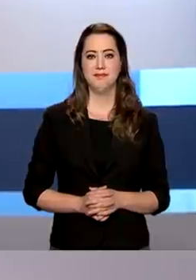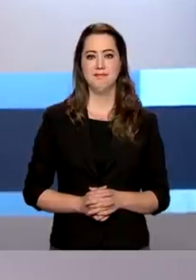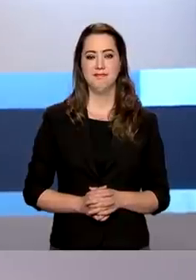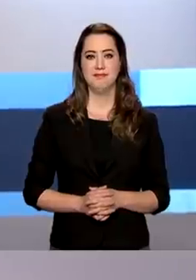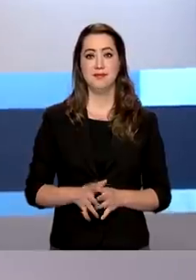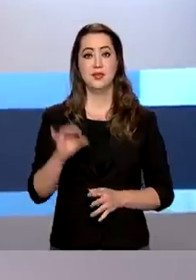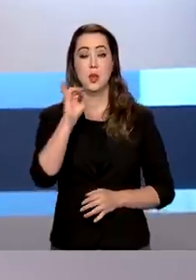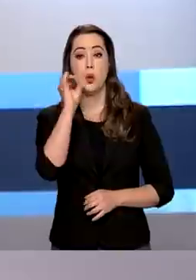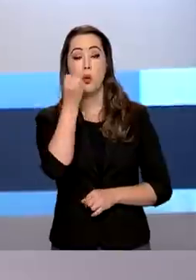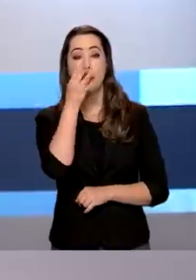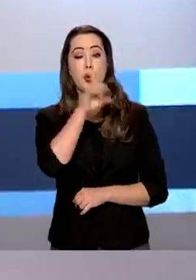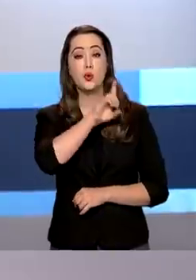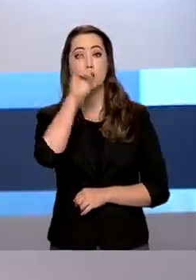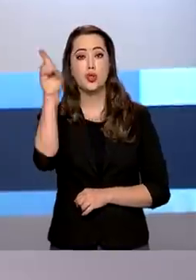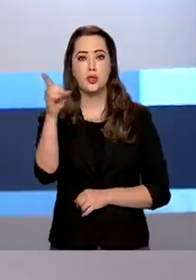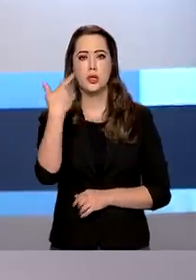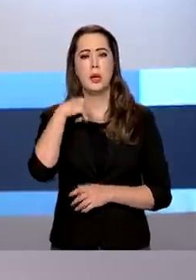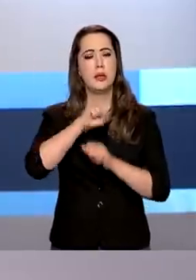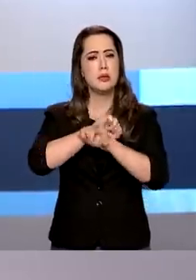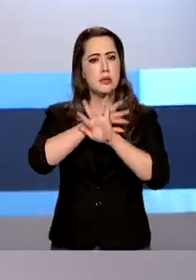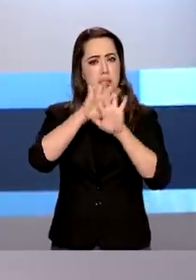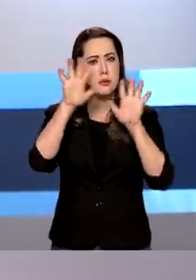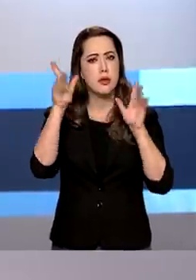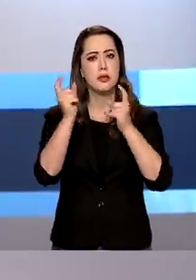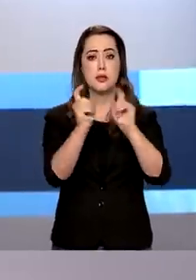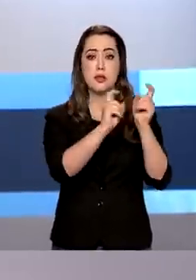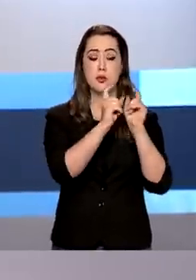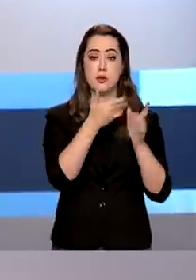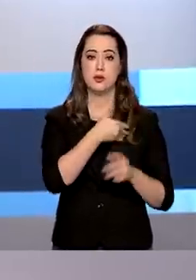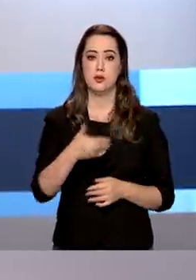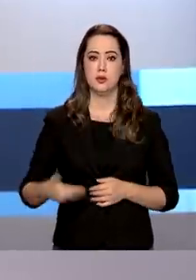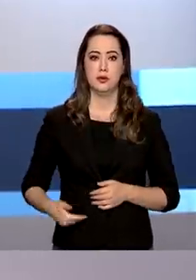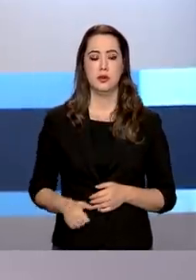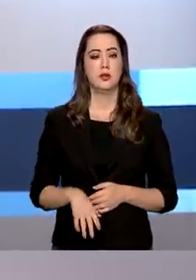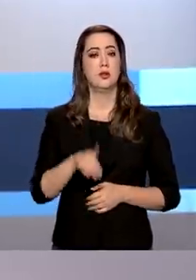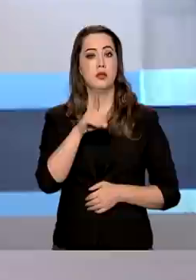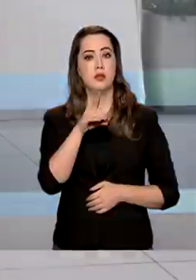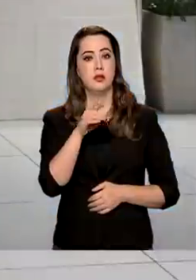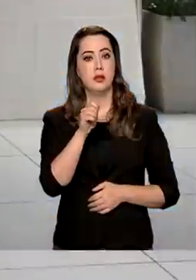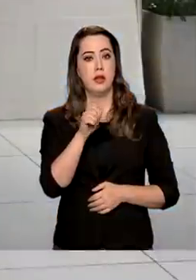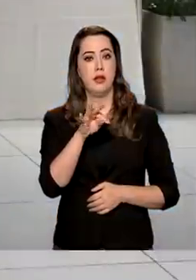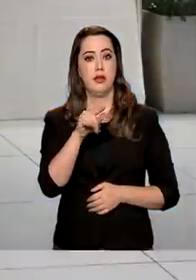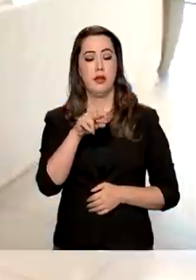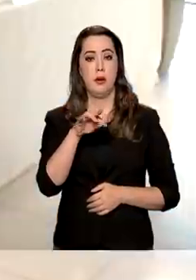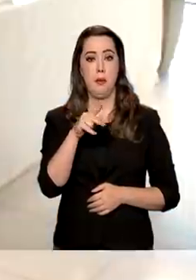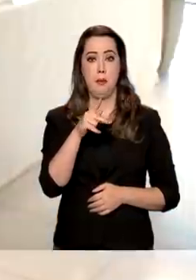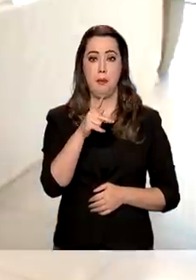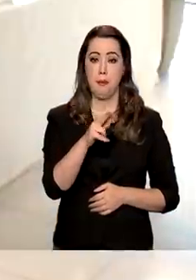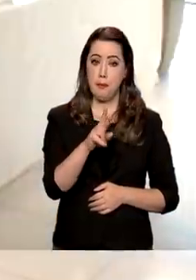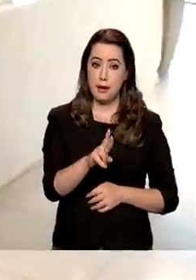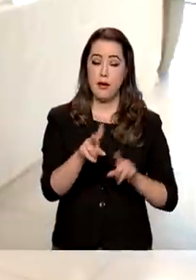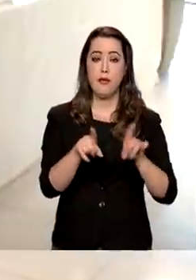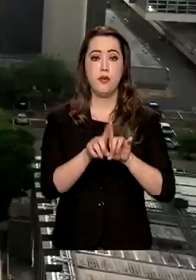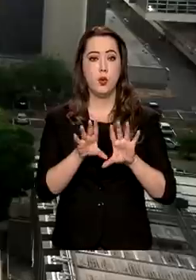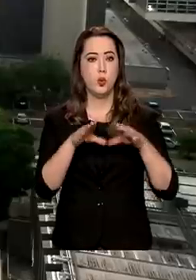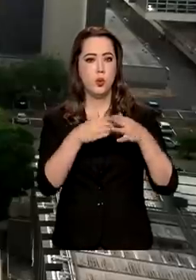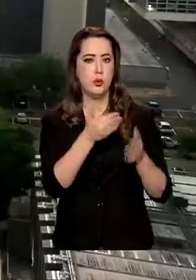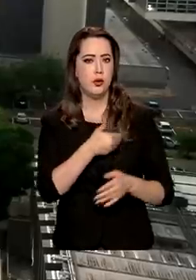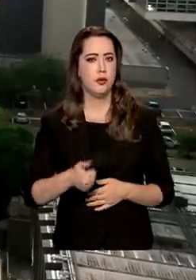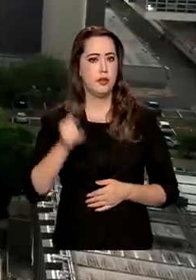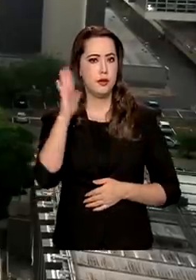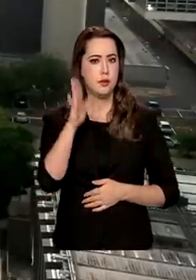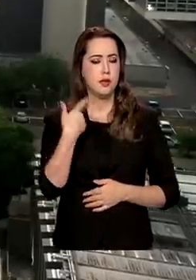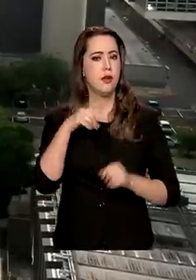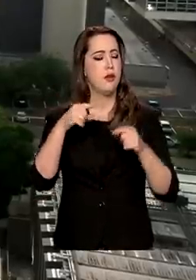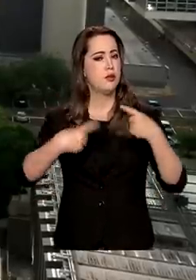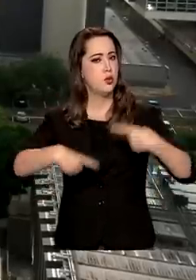Olá, bom dia. Transparência na administração pública. Tata Preve e Rede Governança Brasil realizam debates